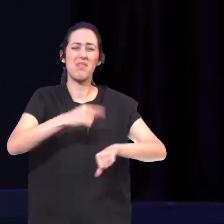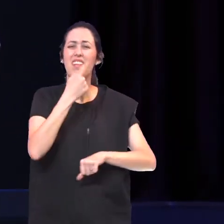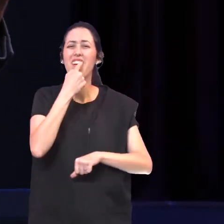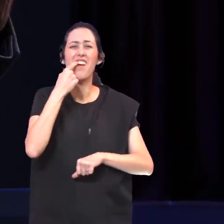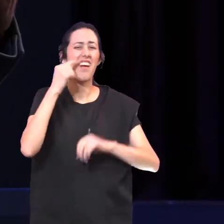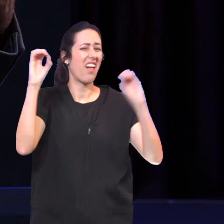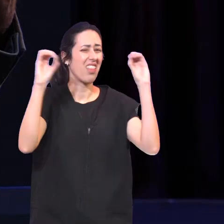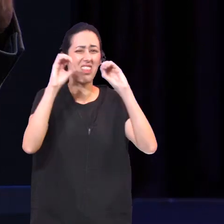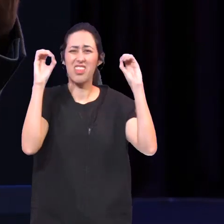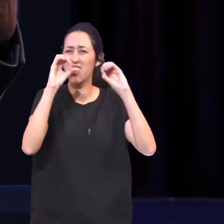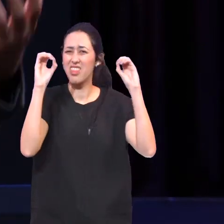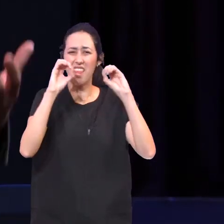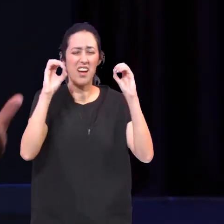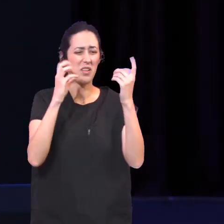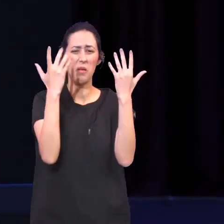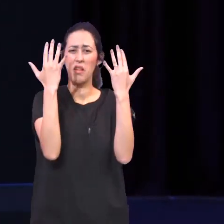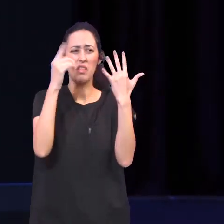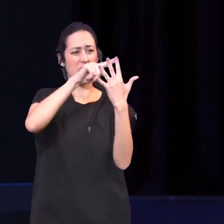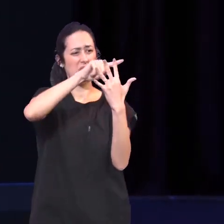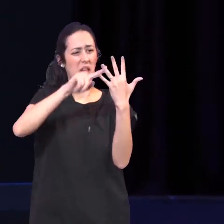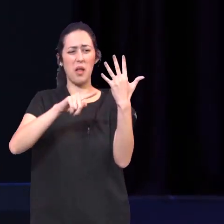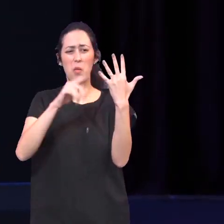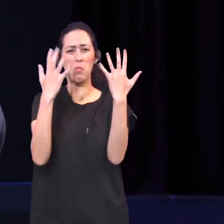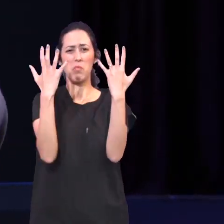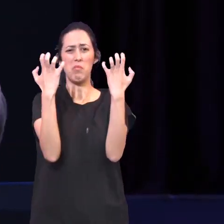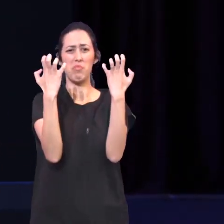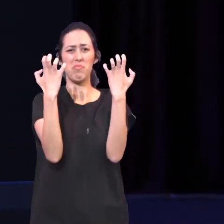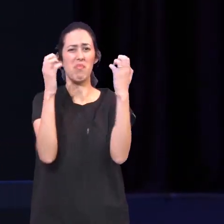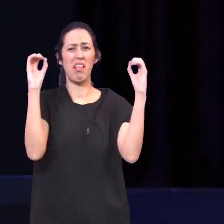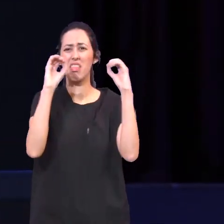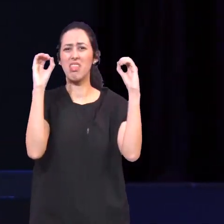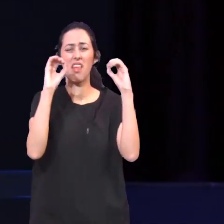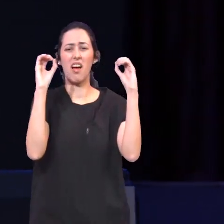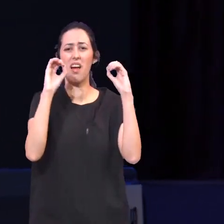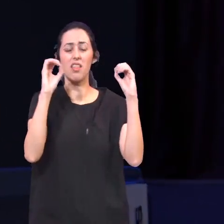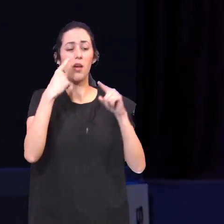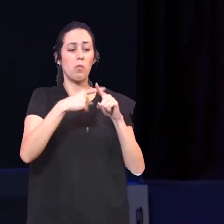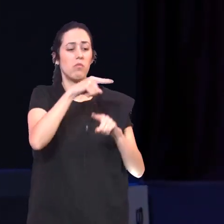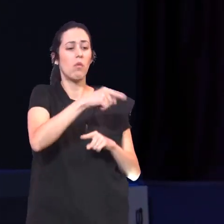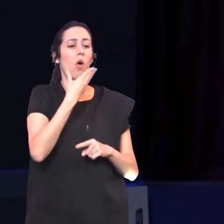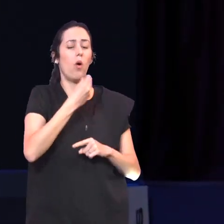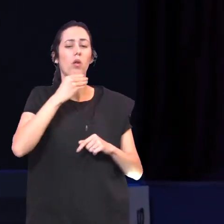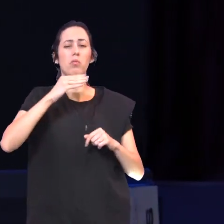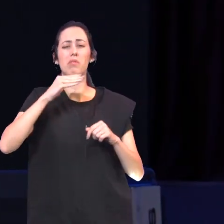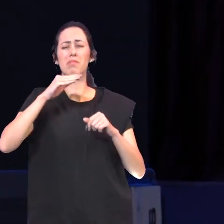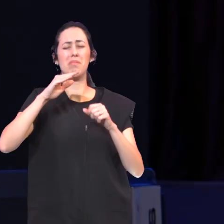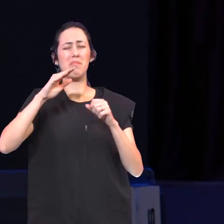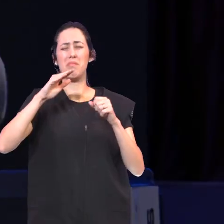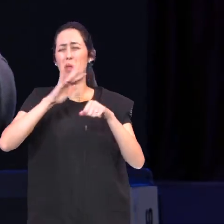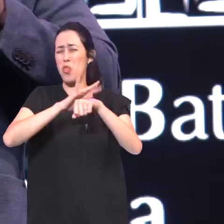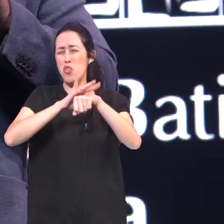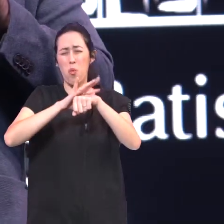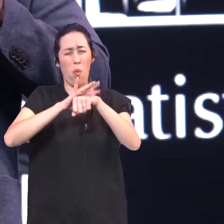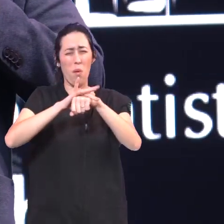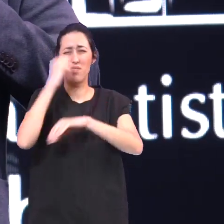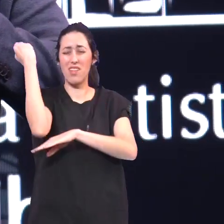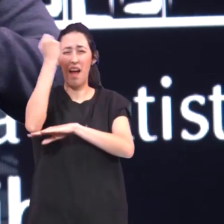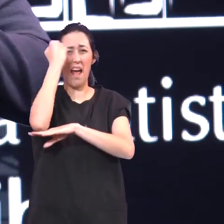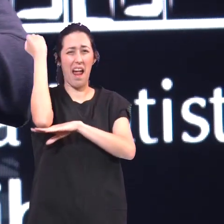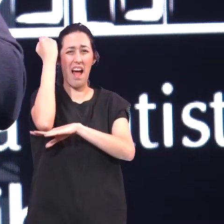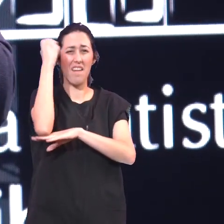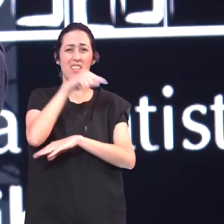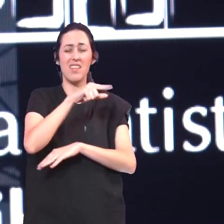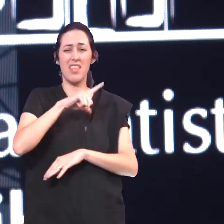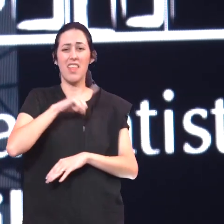pontas dos dedos Não existiam mais Porque o homem Estava coberto de lepra E a realidade Daquele homem Era